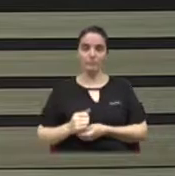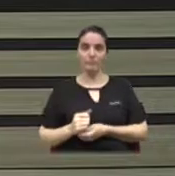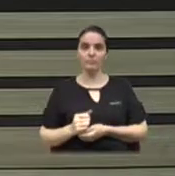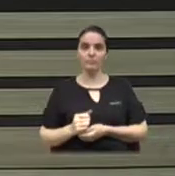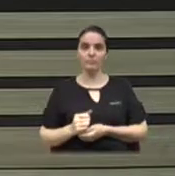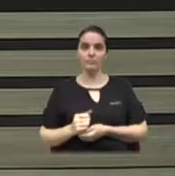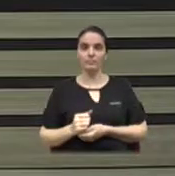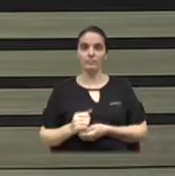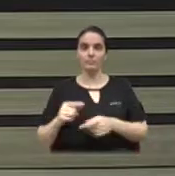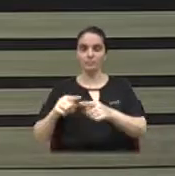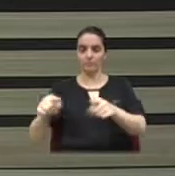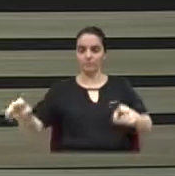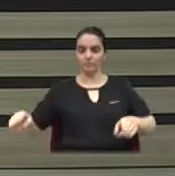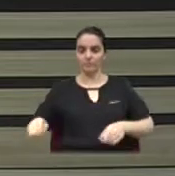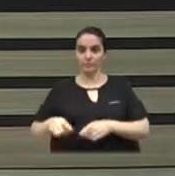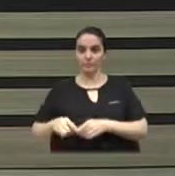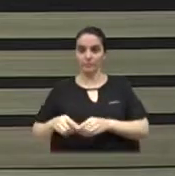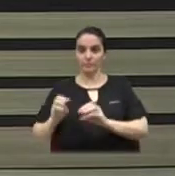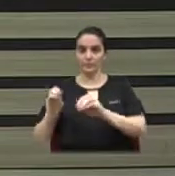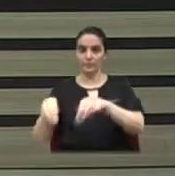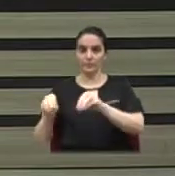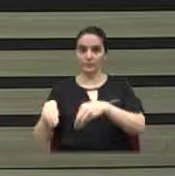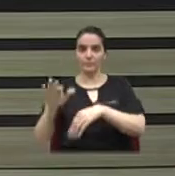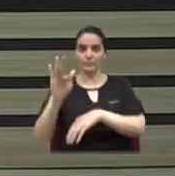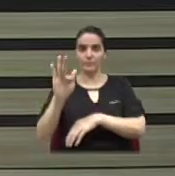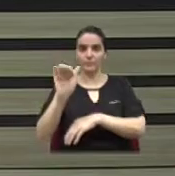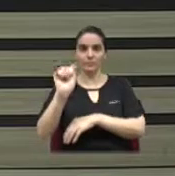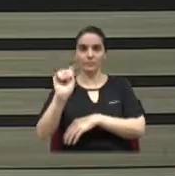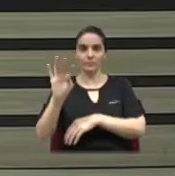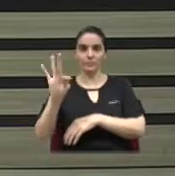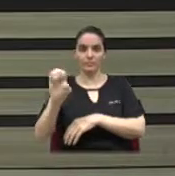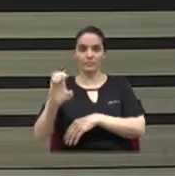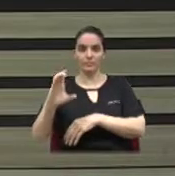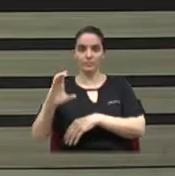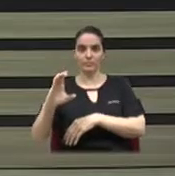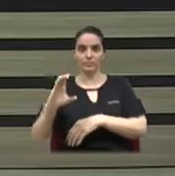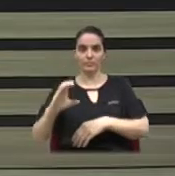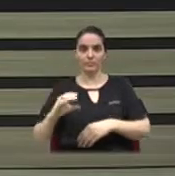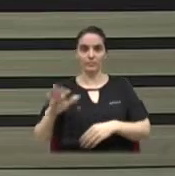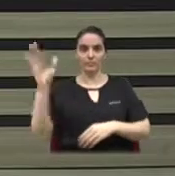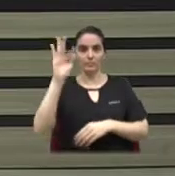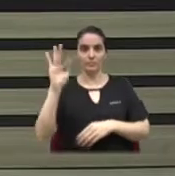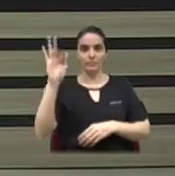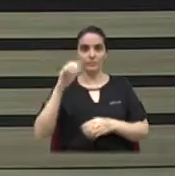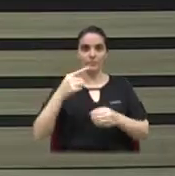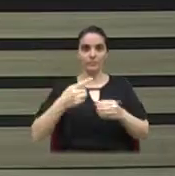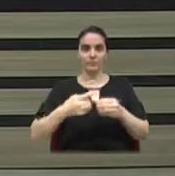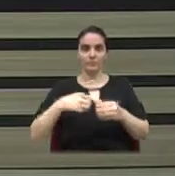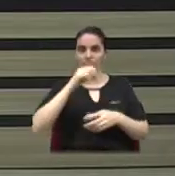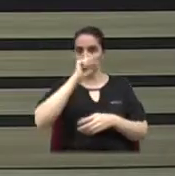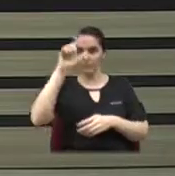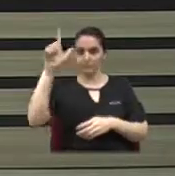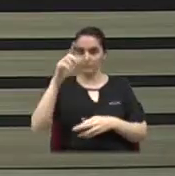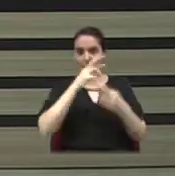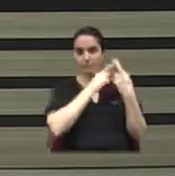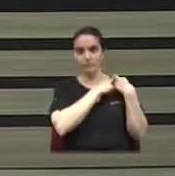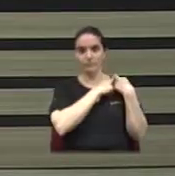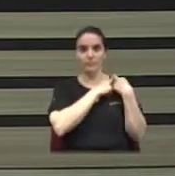devido espaço físico para instalação da FATEC, Faculdade de Tecnologia em Limeira. Vereador Wagner Barbosa.